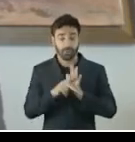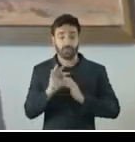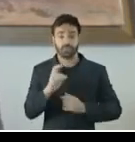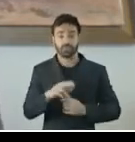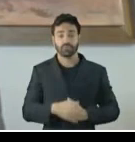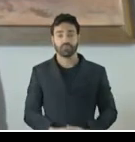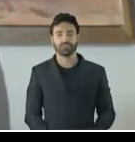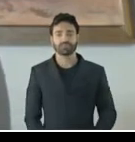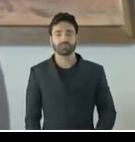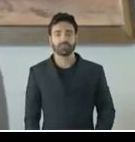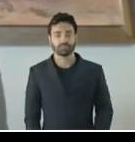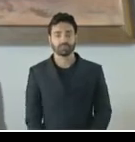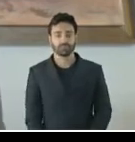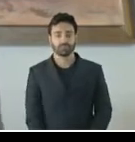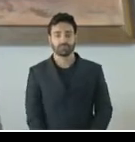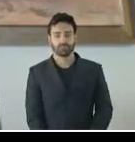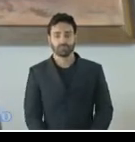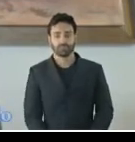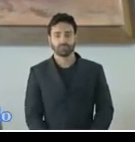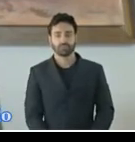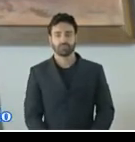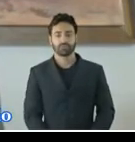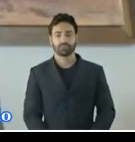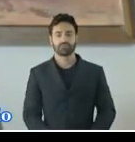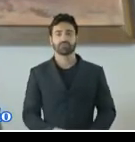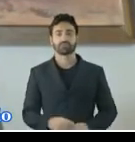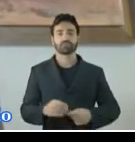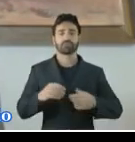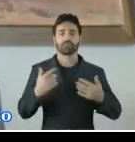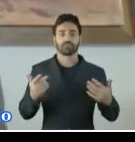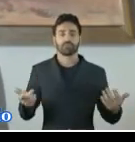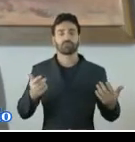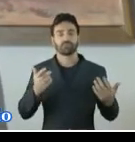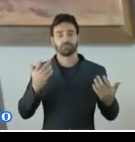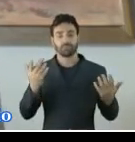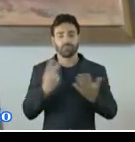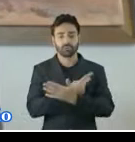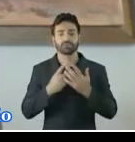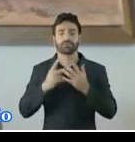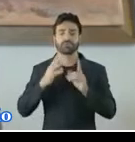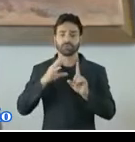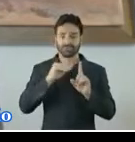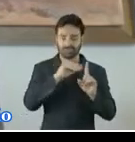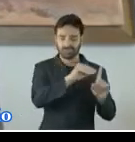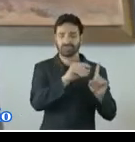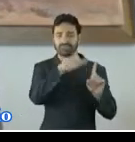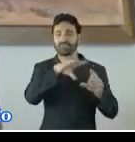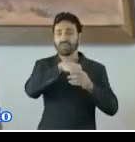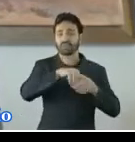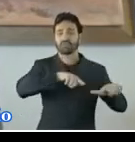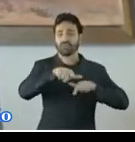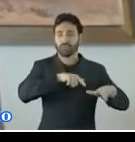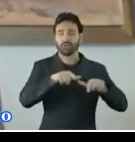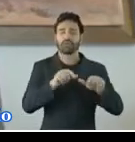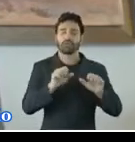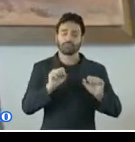Segundo informações do órgão de auditoria, a probabilidade de ocorrência de assédio sexual em ambiente de trabalho varia de acordo com suas